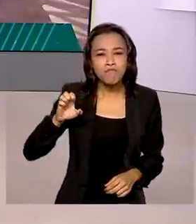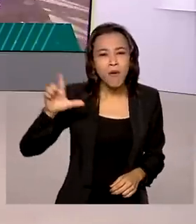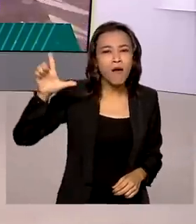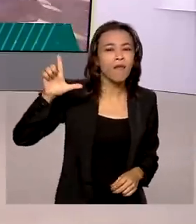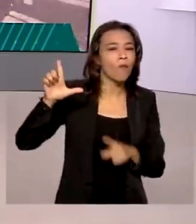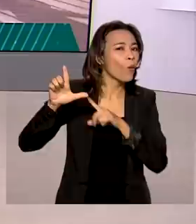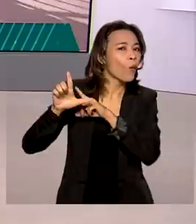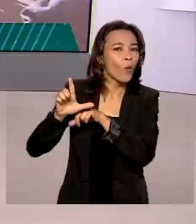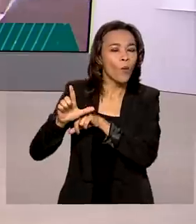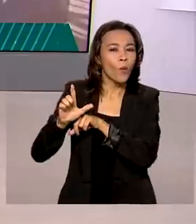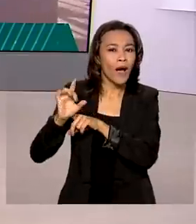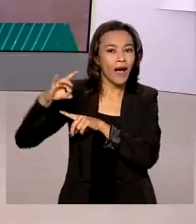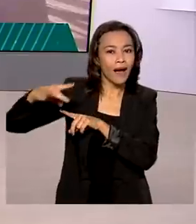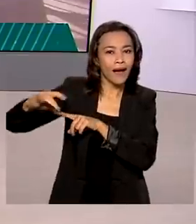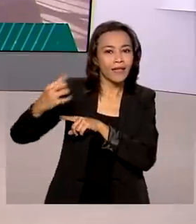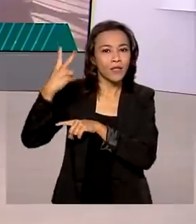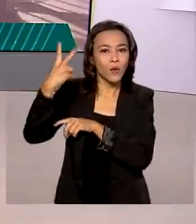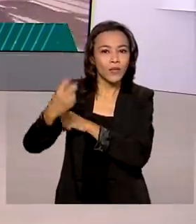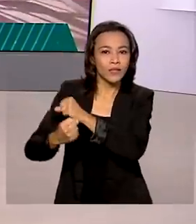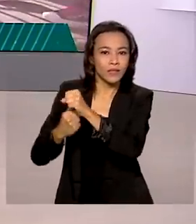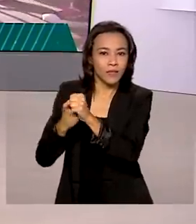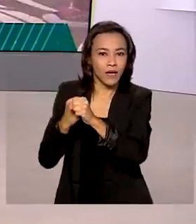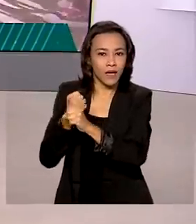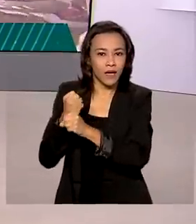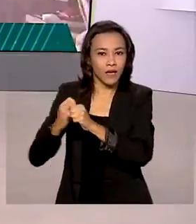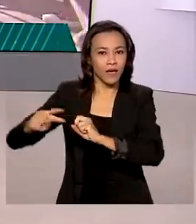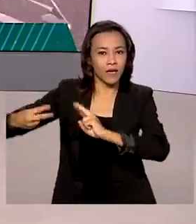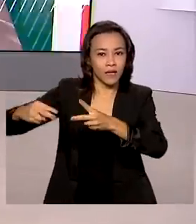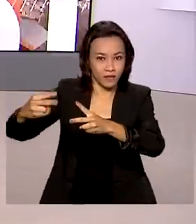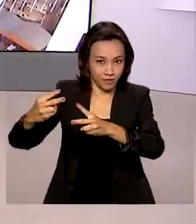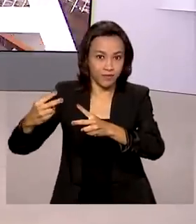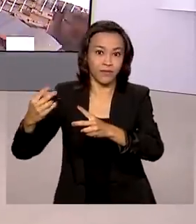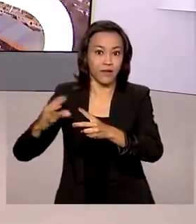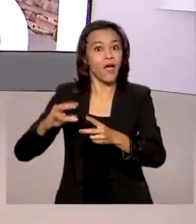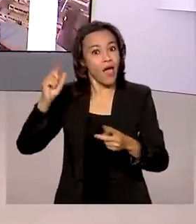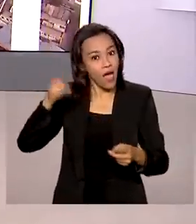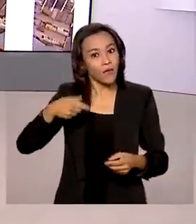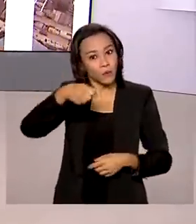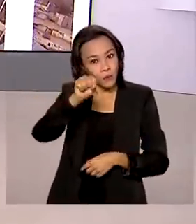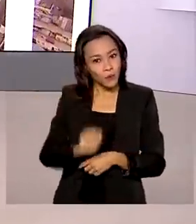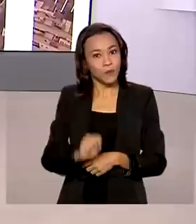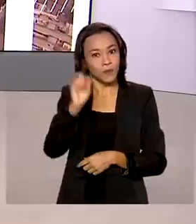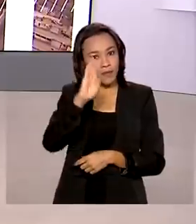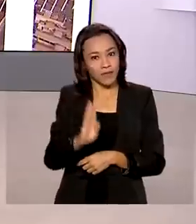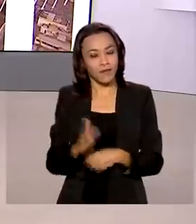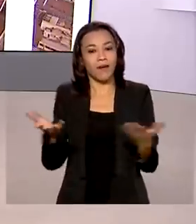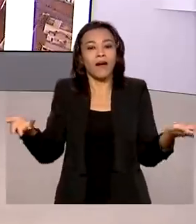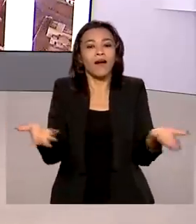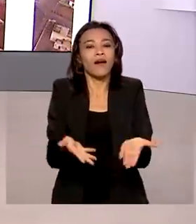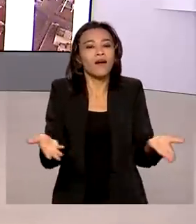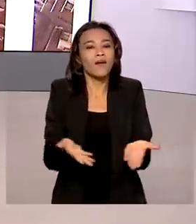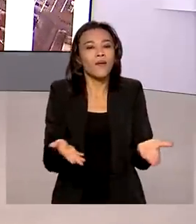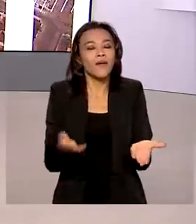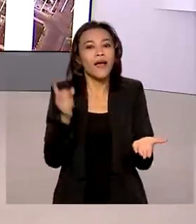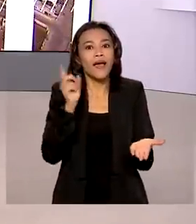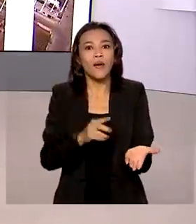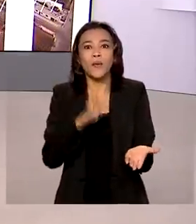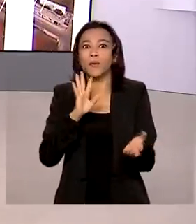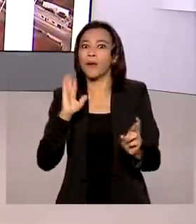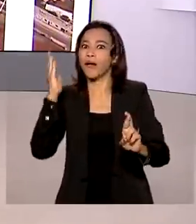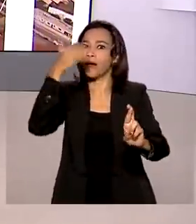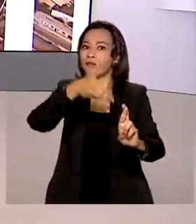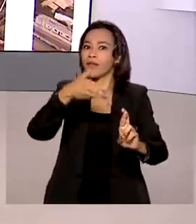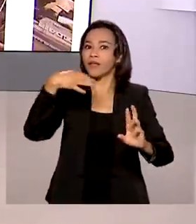Produzido a cada dois anos, o produto é típico do Planalto Sul brasileiro. Agora, ele passa a ter reconhecimento internacional